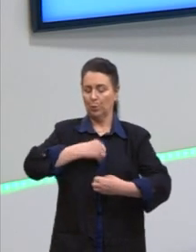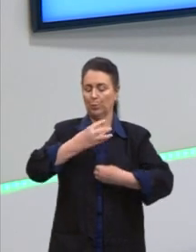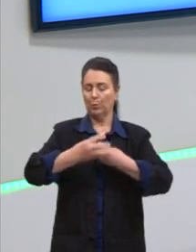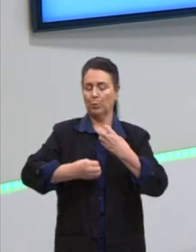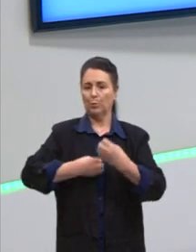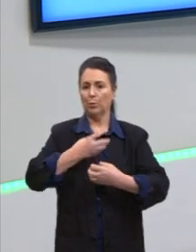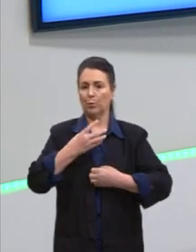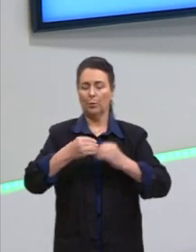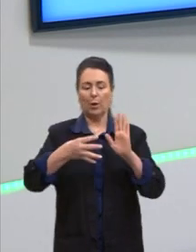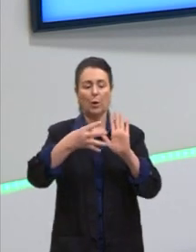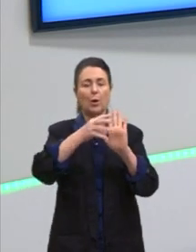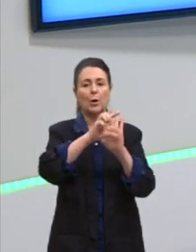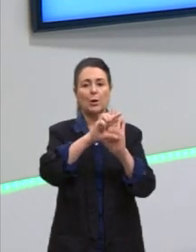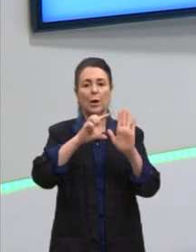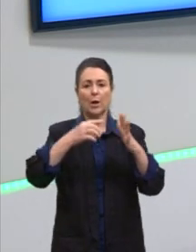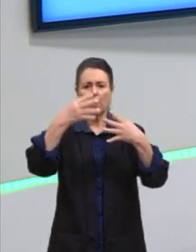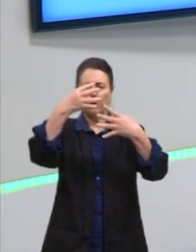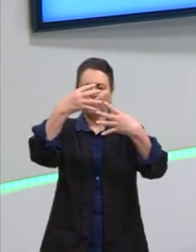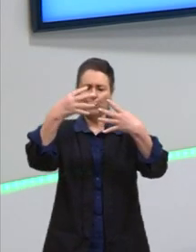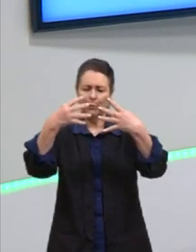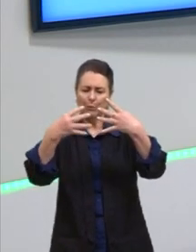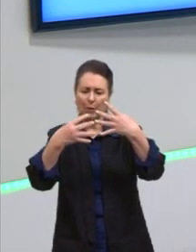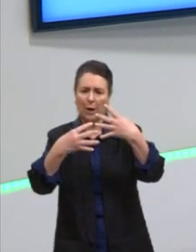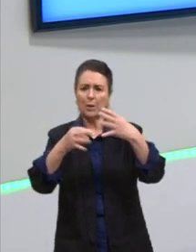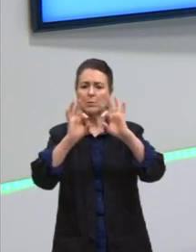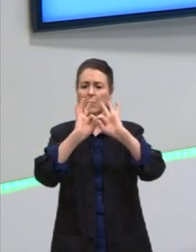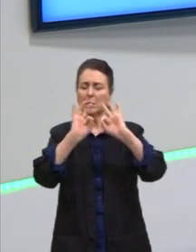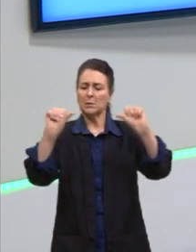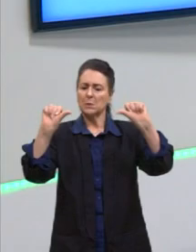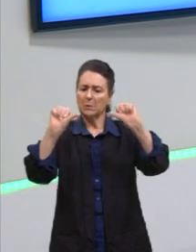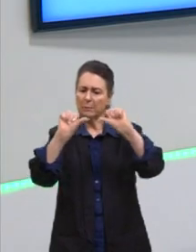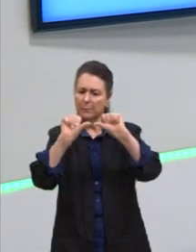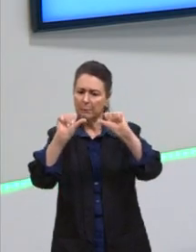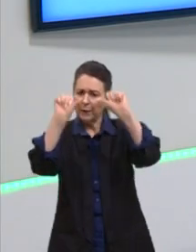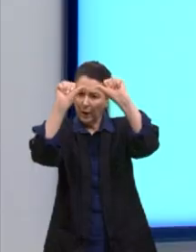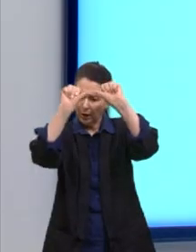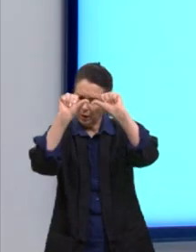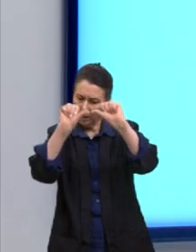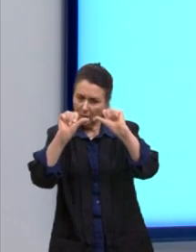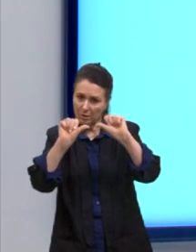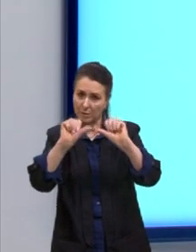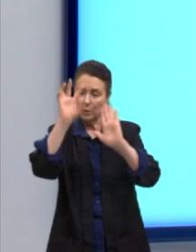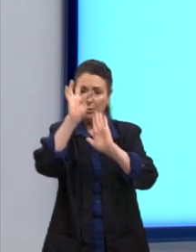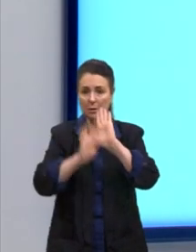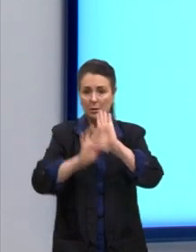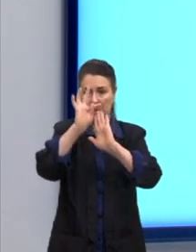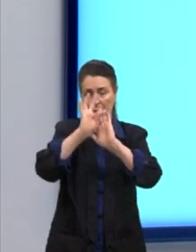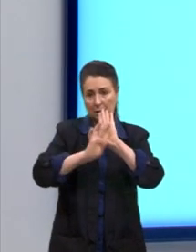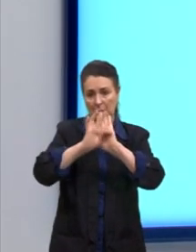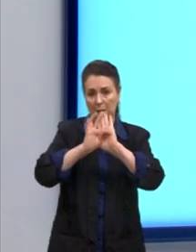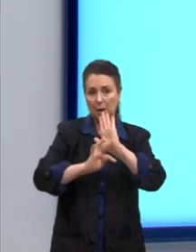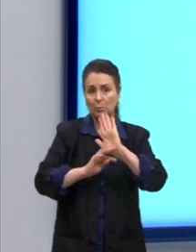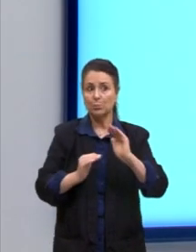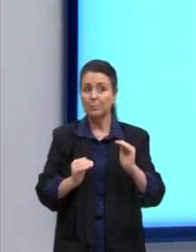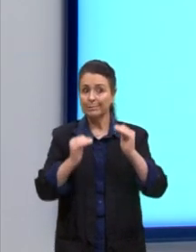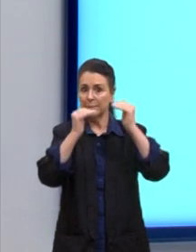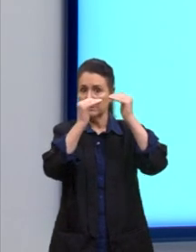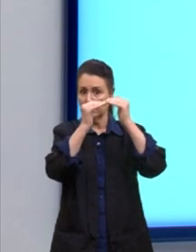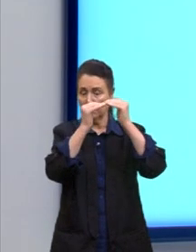com versos bem simétricos, né? E que são ali textos mais padrão.